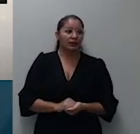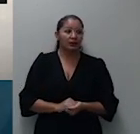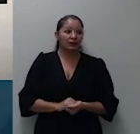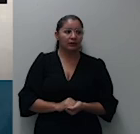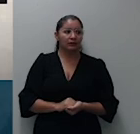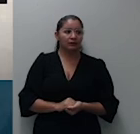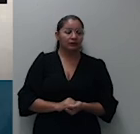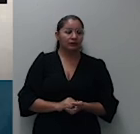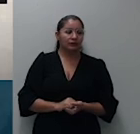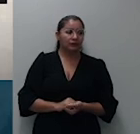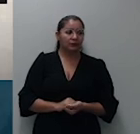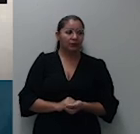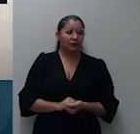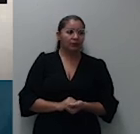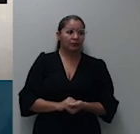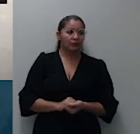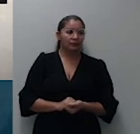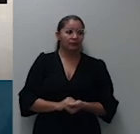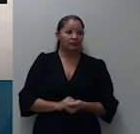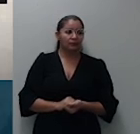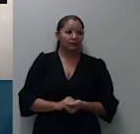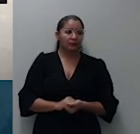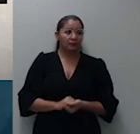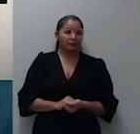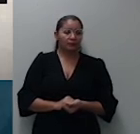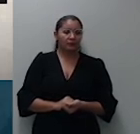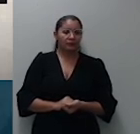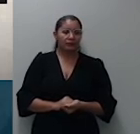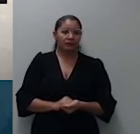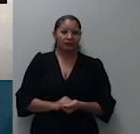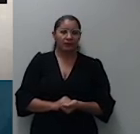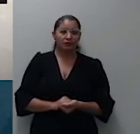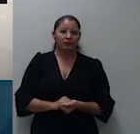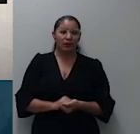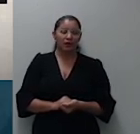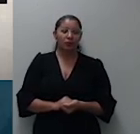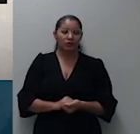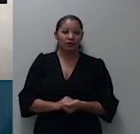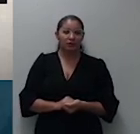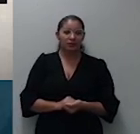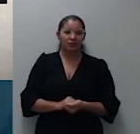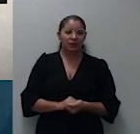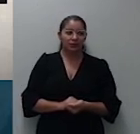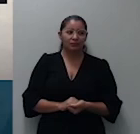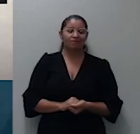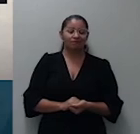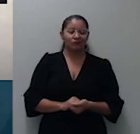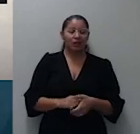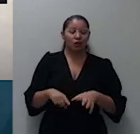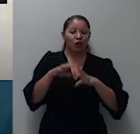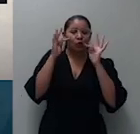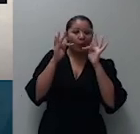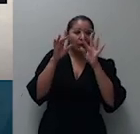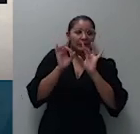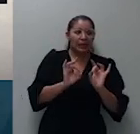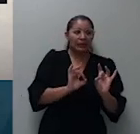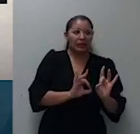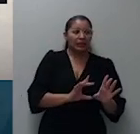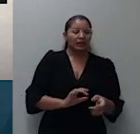mas apenas após a análise da documentação atinente ao testamento deixado pelo